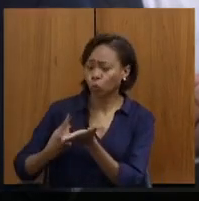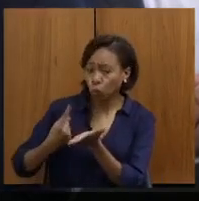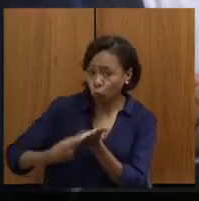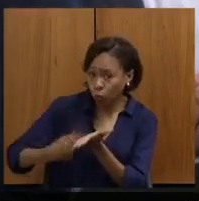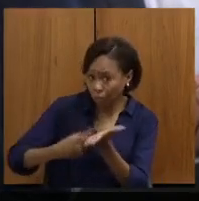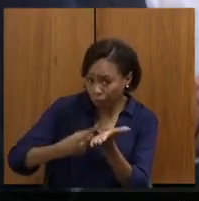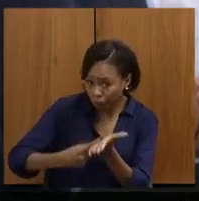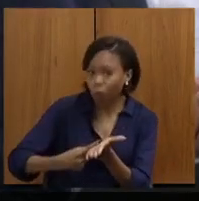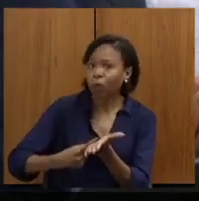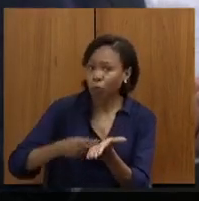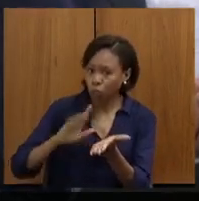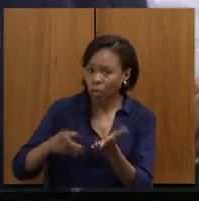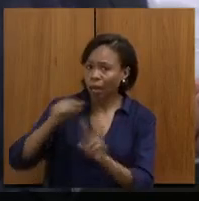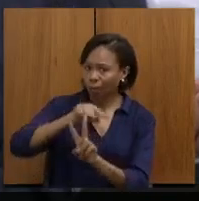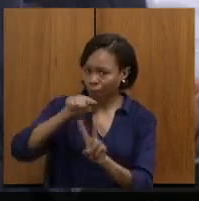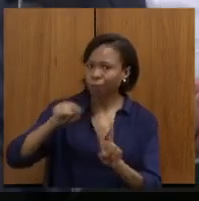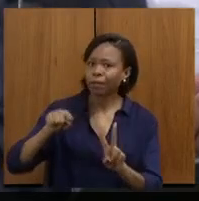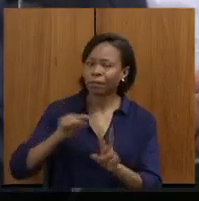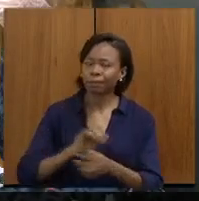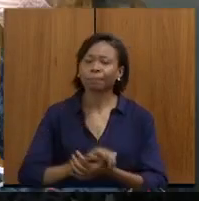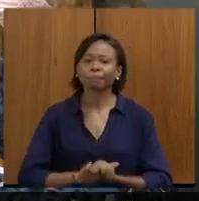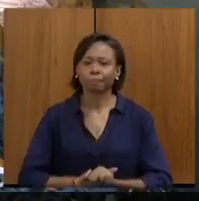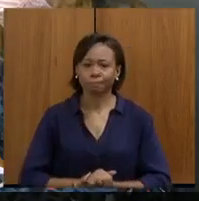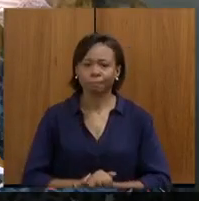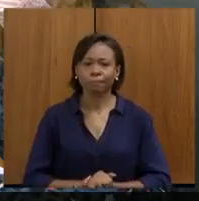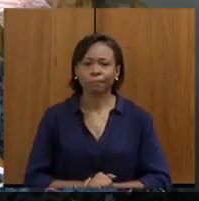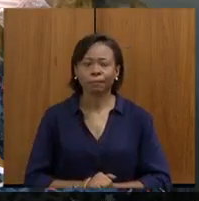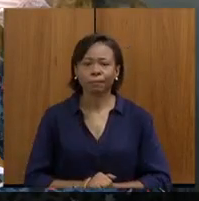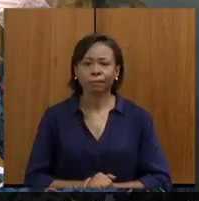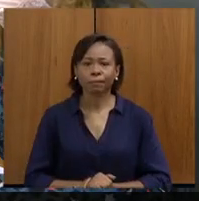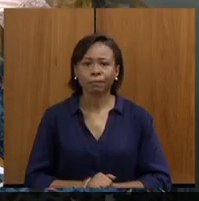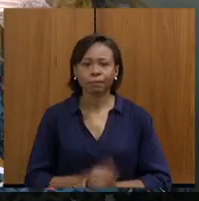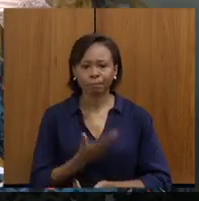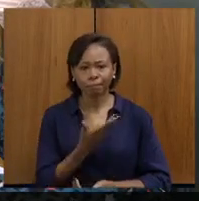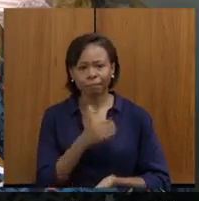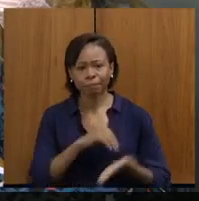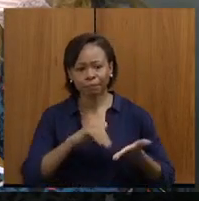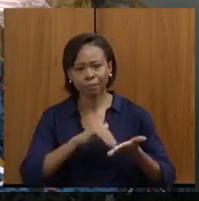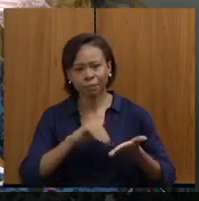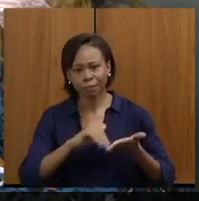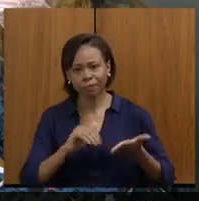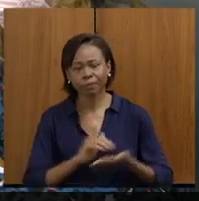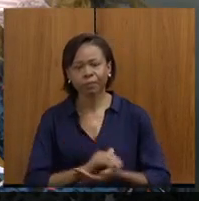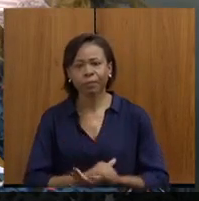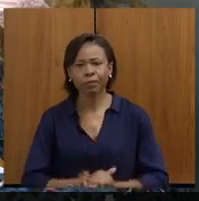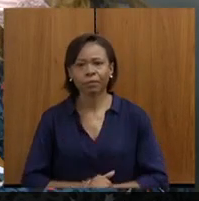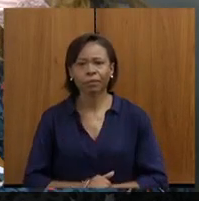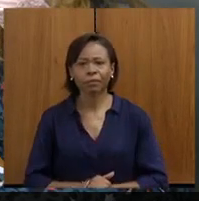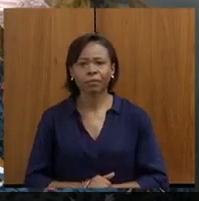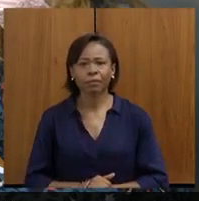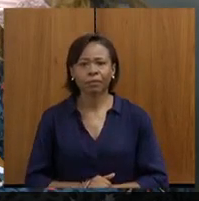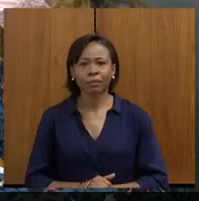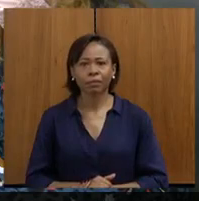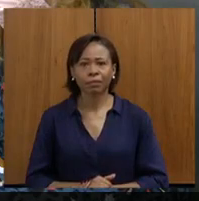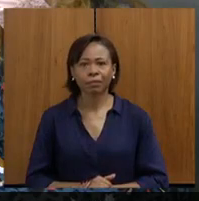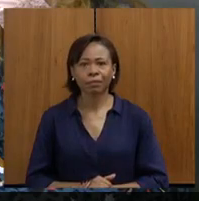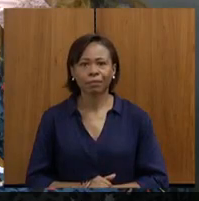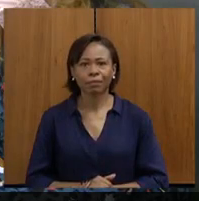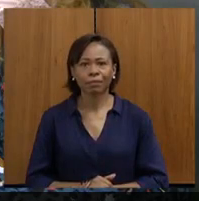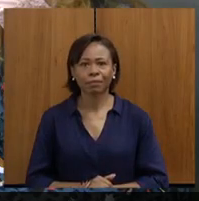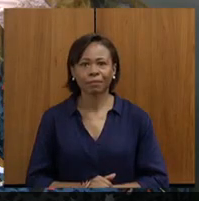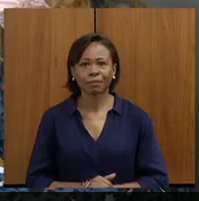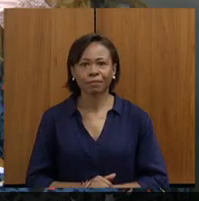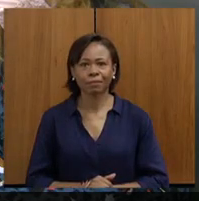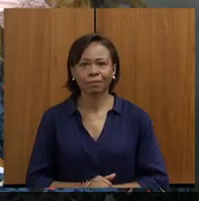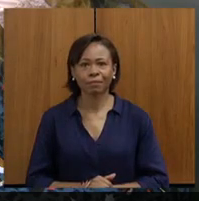com a Vale. É isso aí. Secretário. Está bem, fique à vontade.